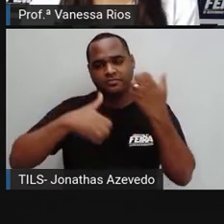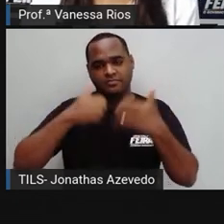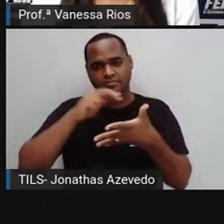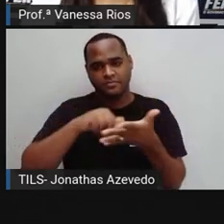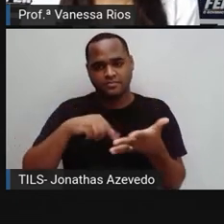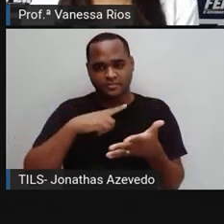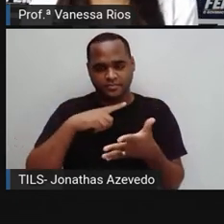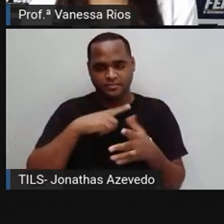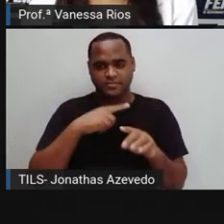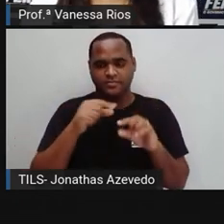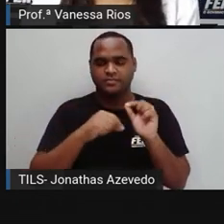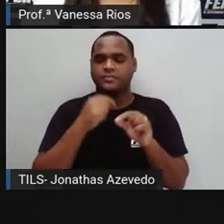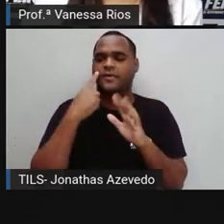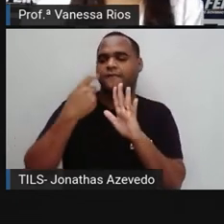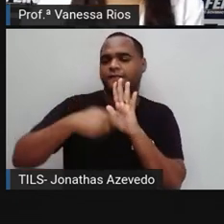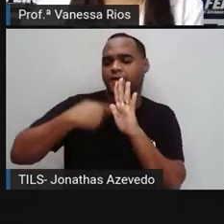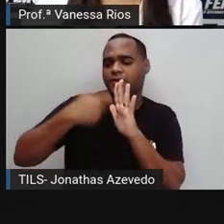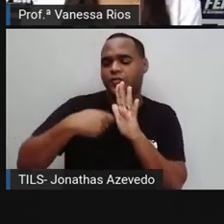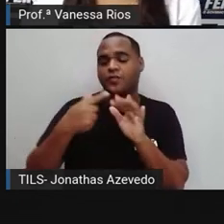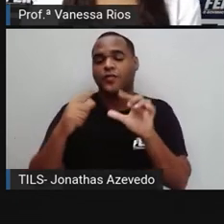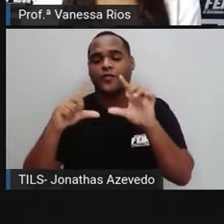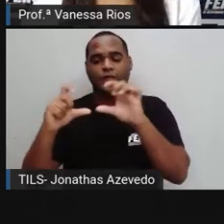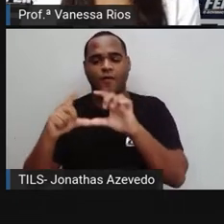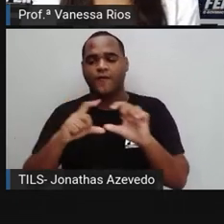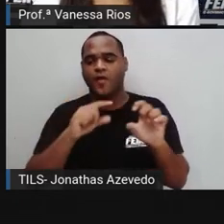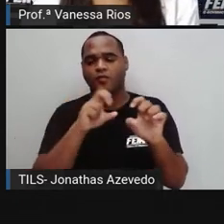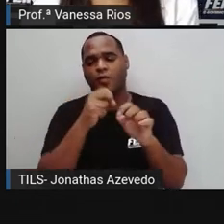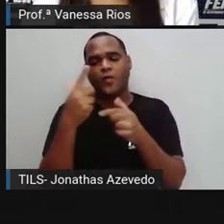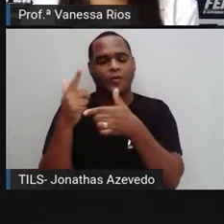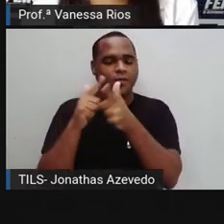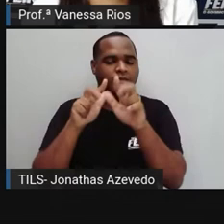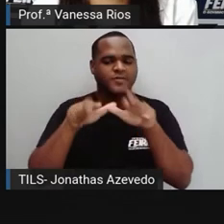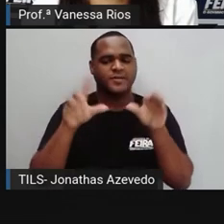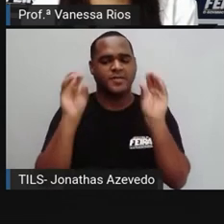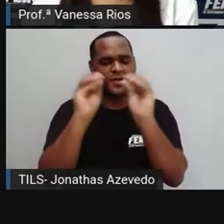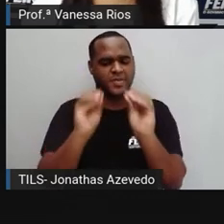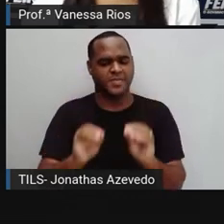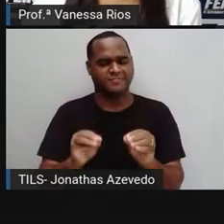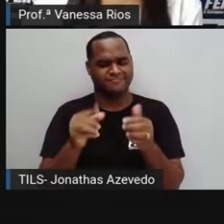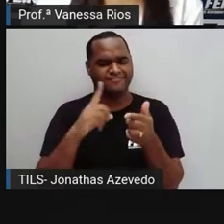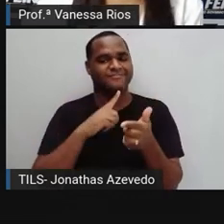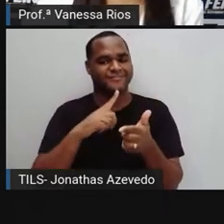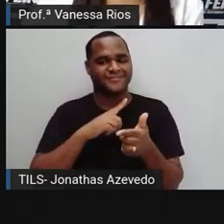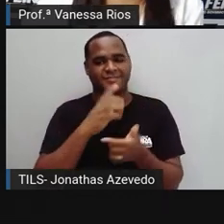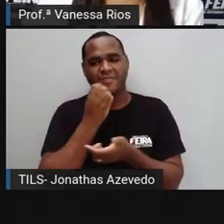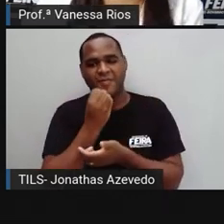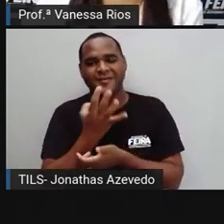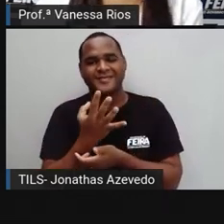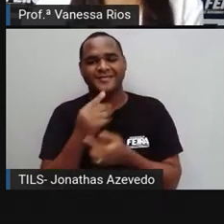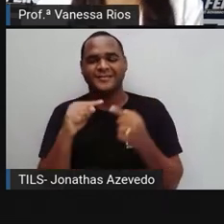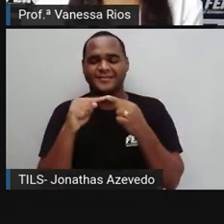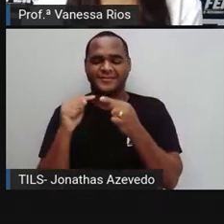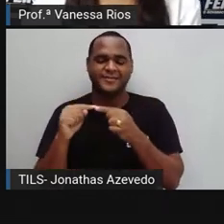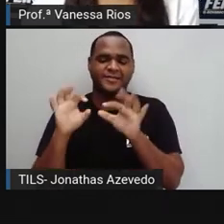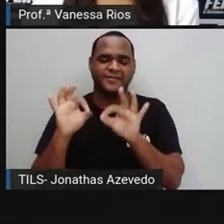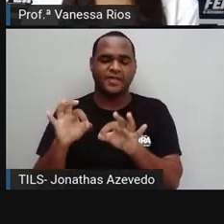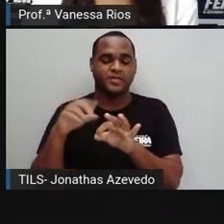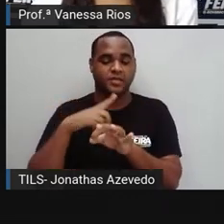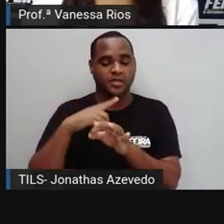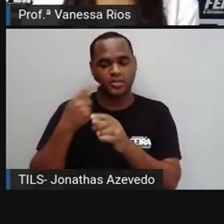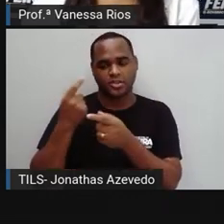diversas em vídeos, em fotos, em outros tipos de publicações. E tem aí sido também uma atividade